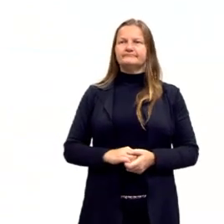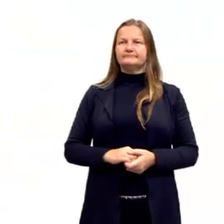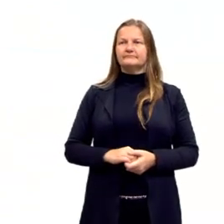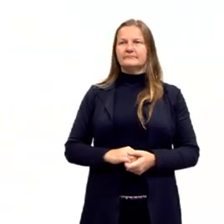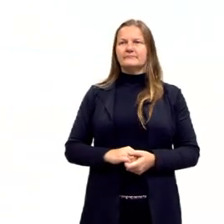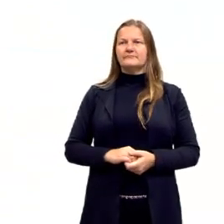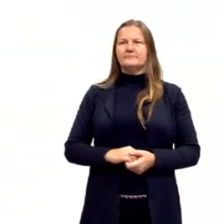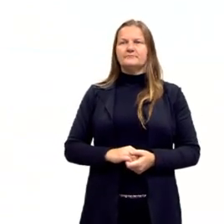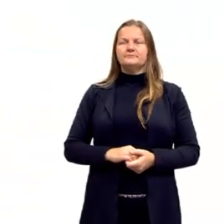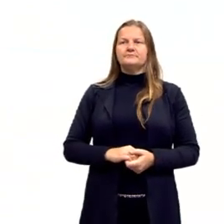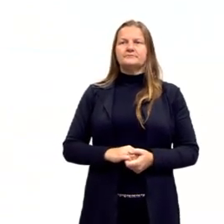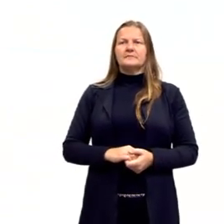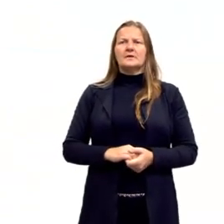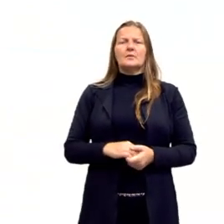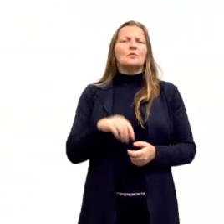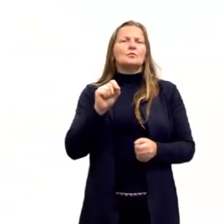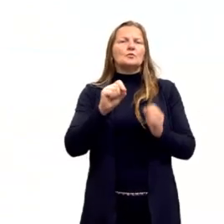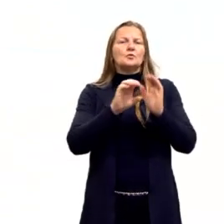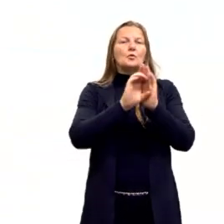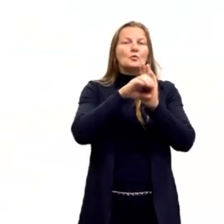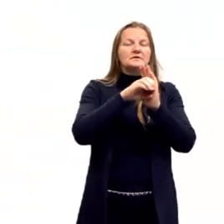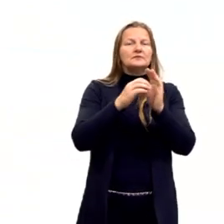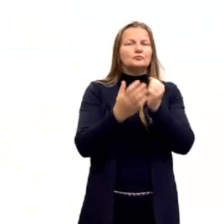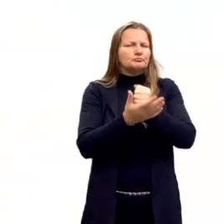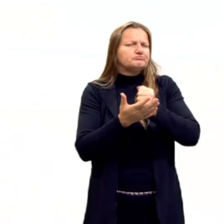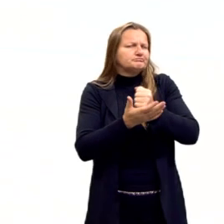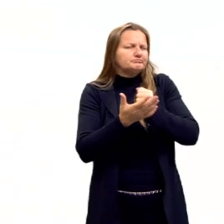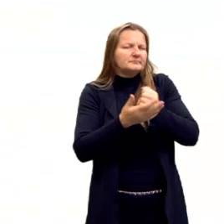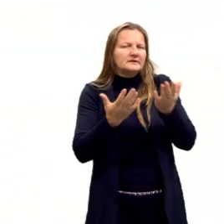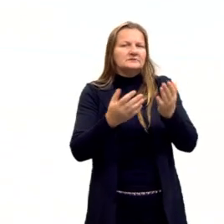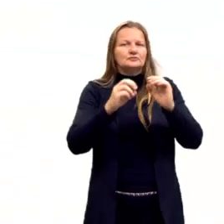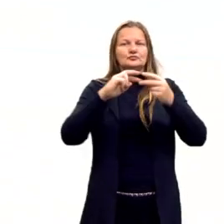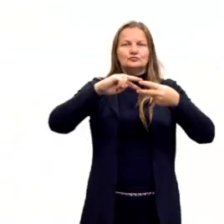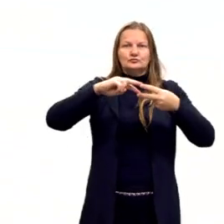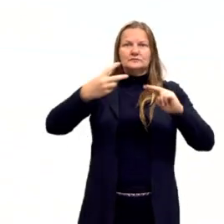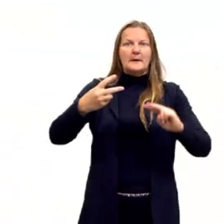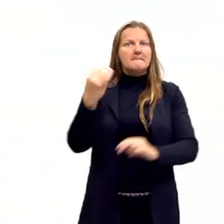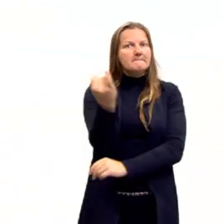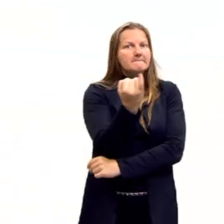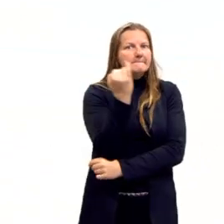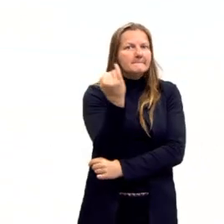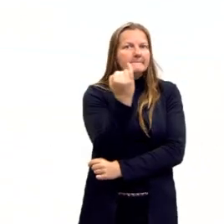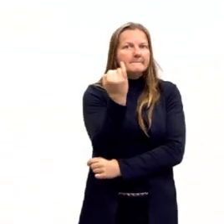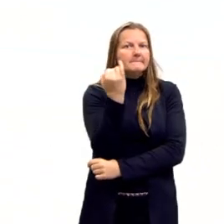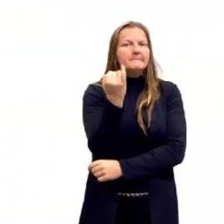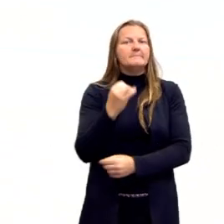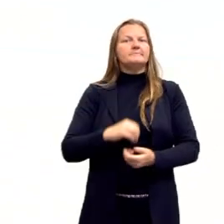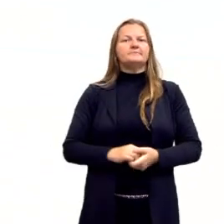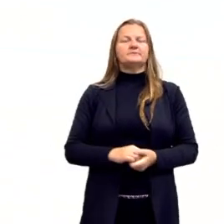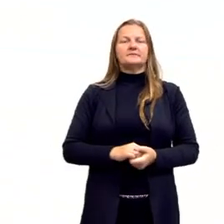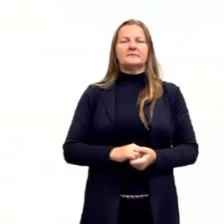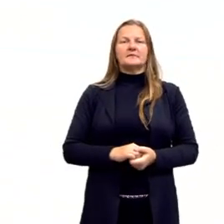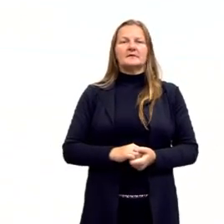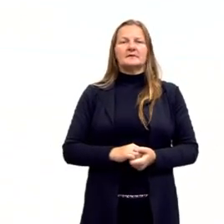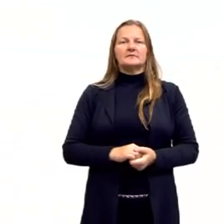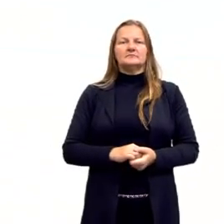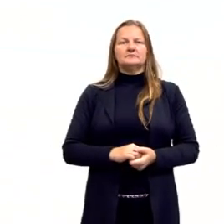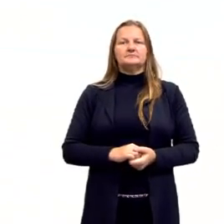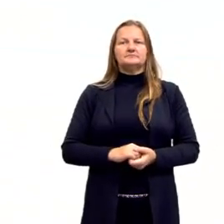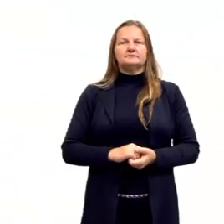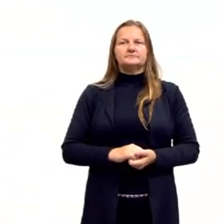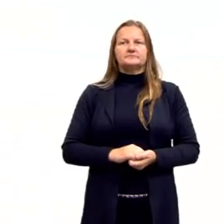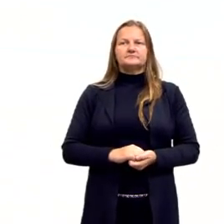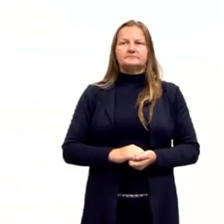Bom, os conceitos básicos, gente? Isso é essencial, muito essencial saber